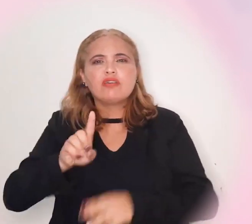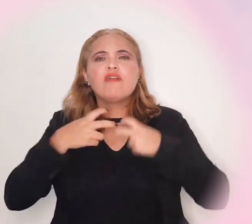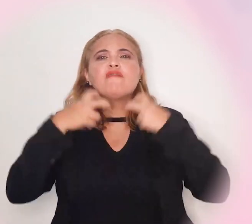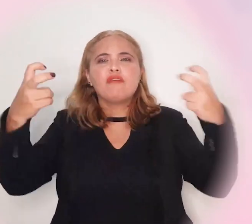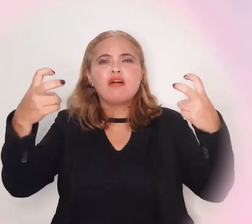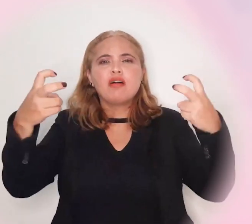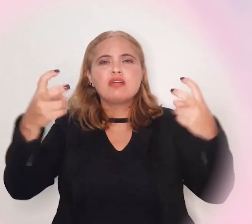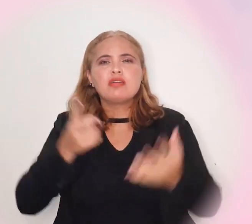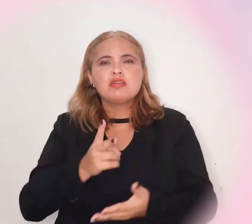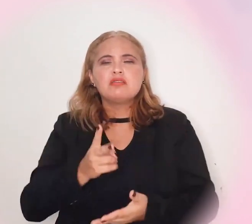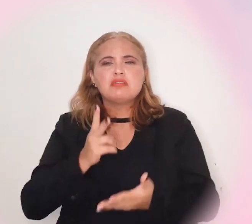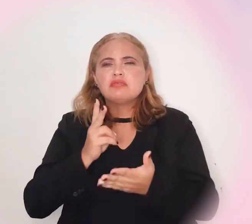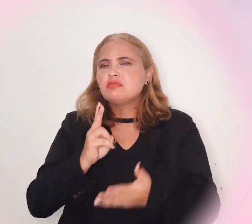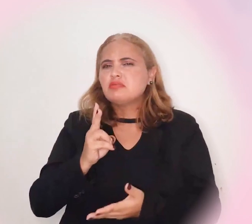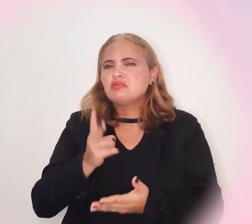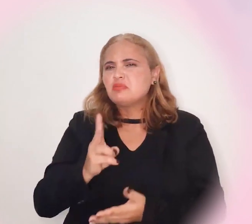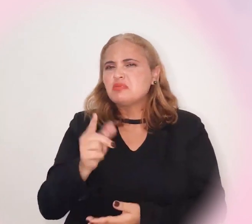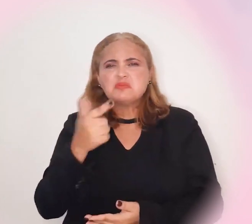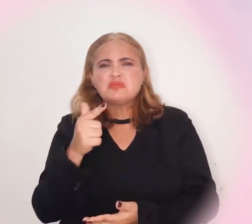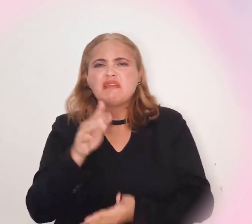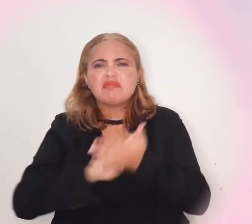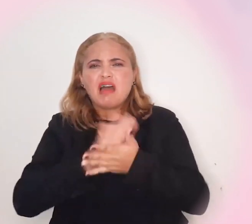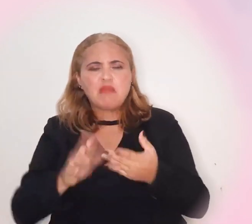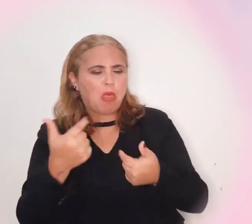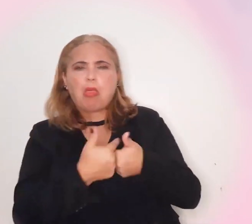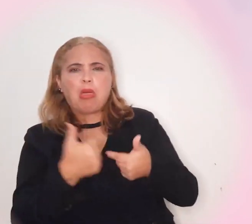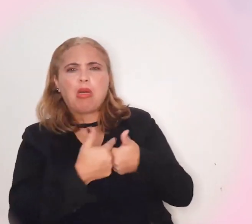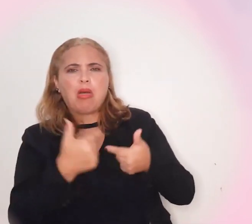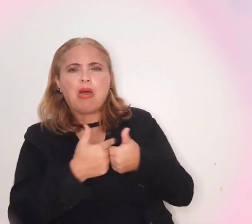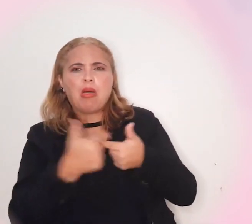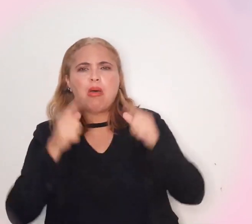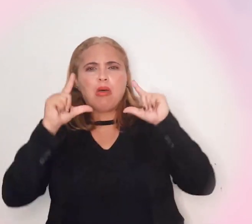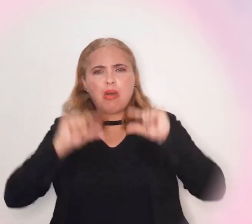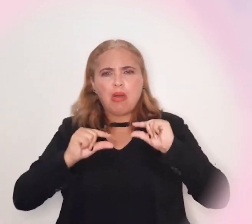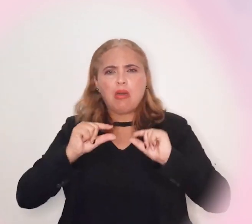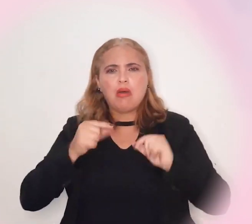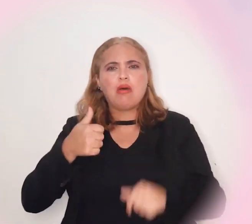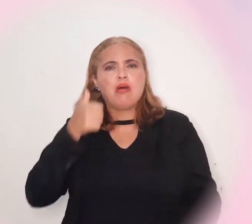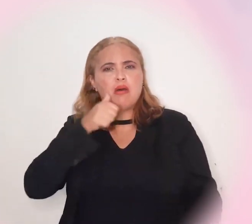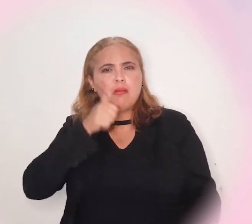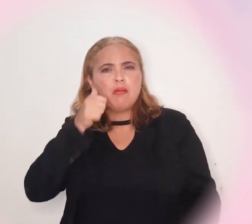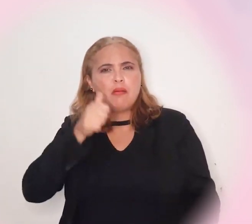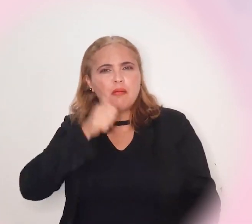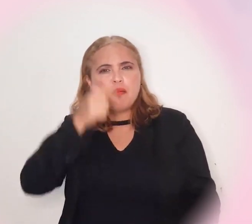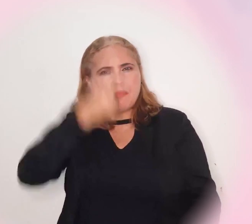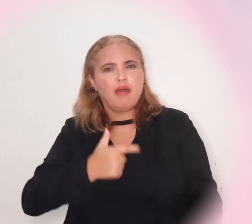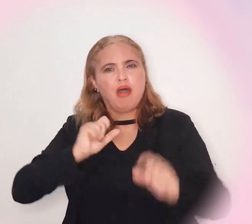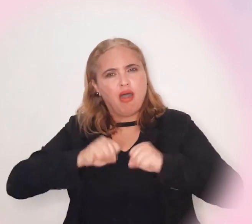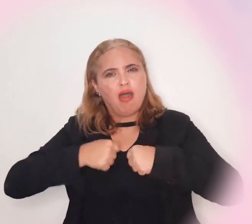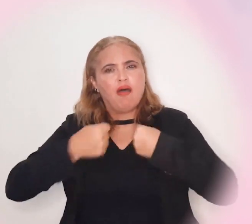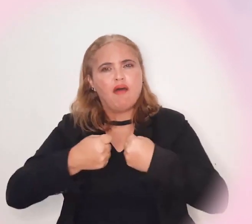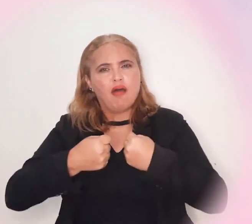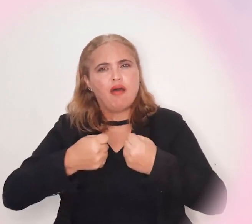voz. Sem que sofra algum tipo de retaliação ou diminuição. Ser mulher é